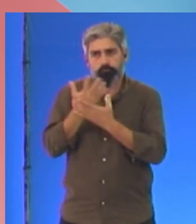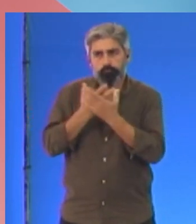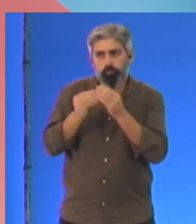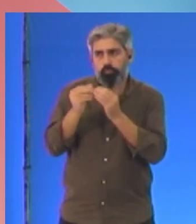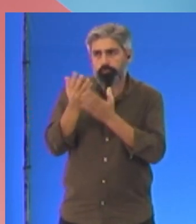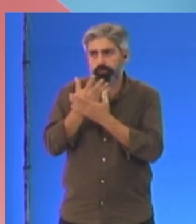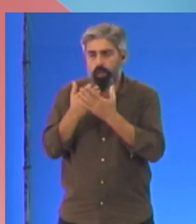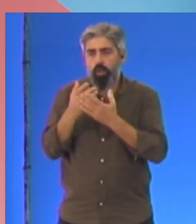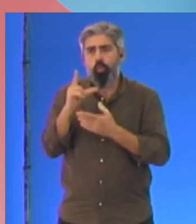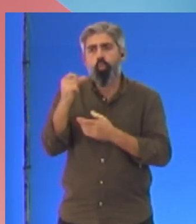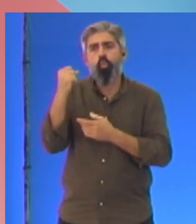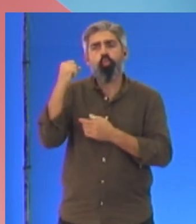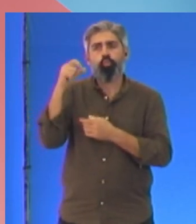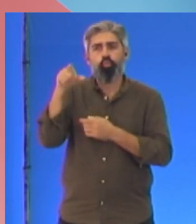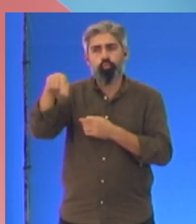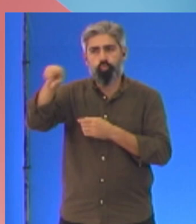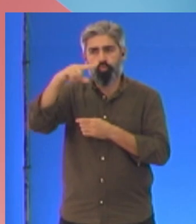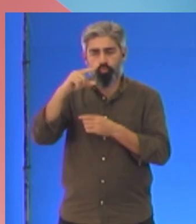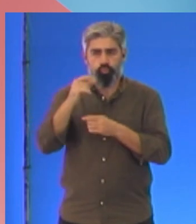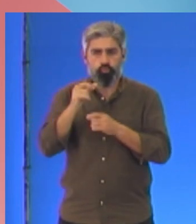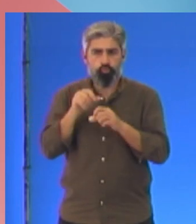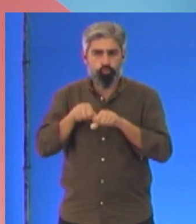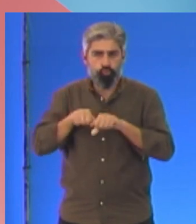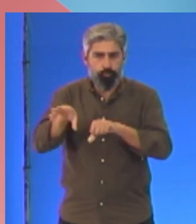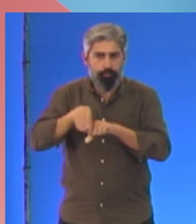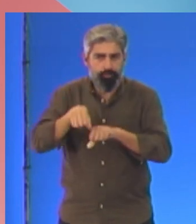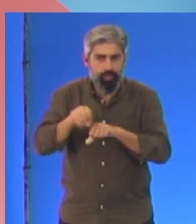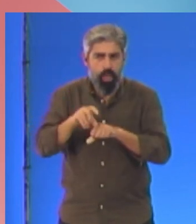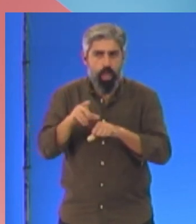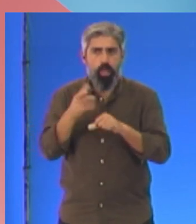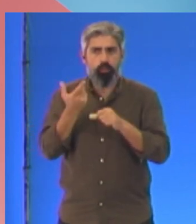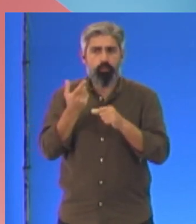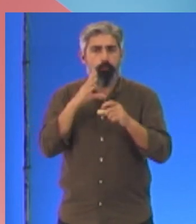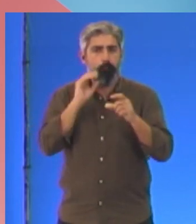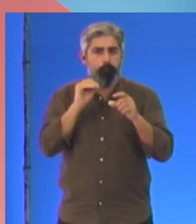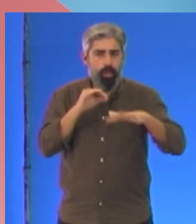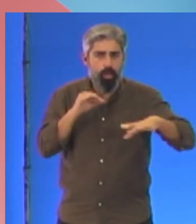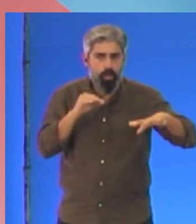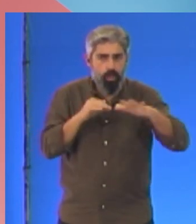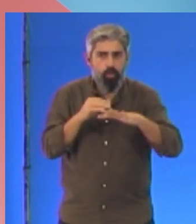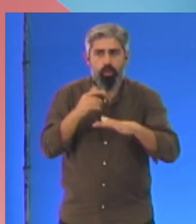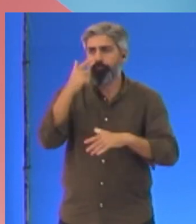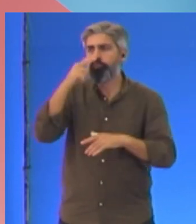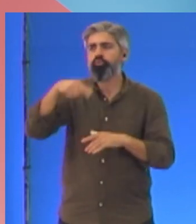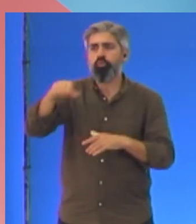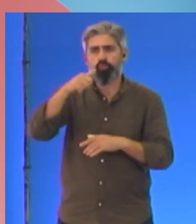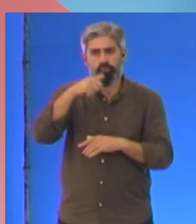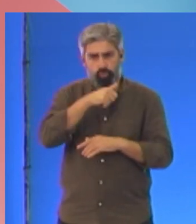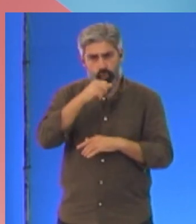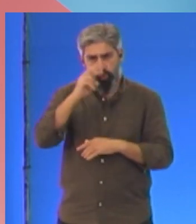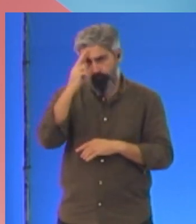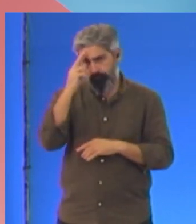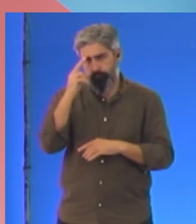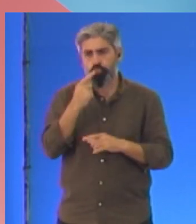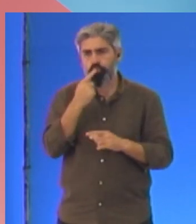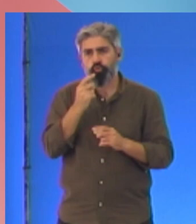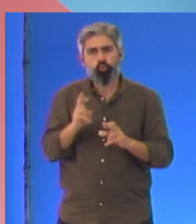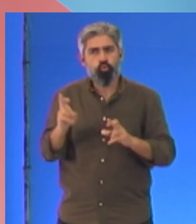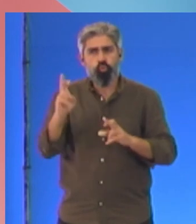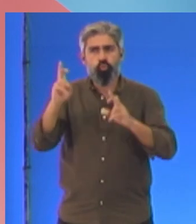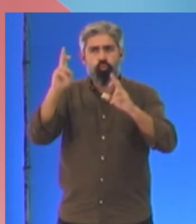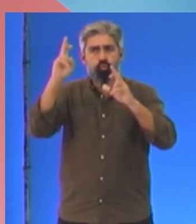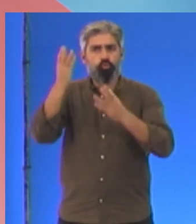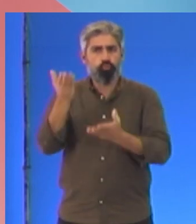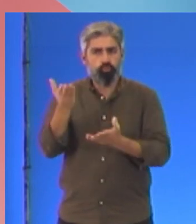nos lucros dos supermercados. A cumplicidade do Governo com a banca enquanto as pessoas sofrem com o disparar dos juros. E em